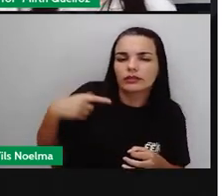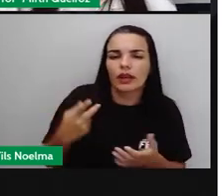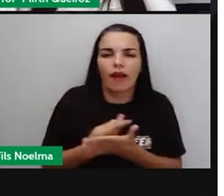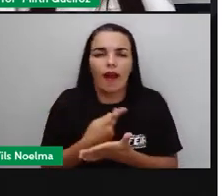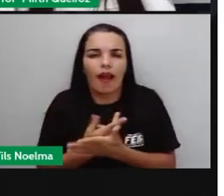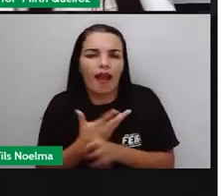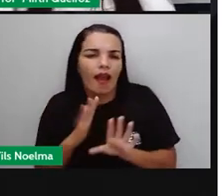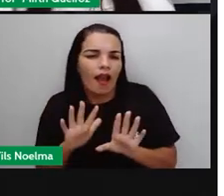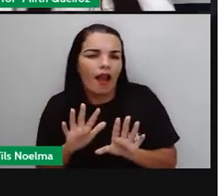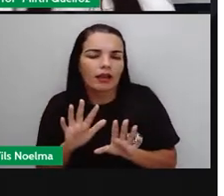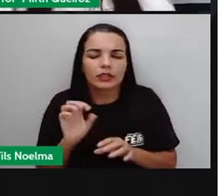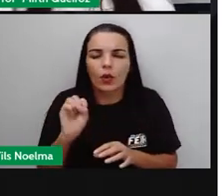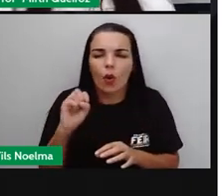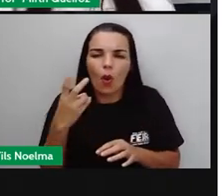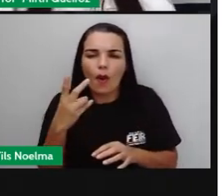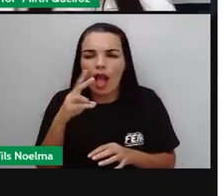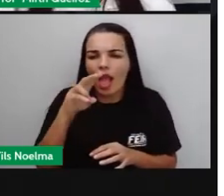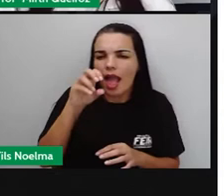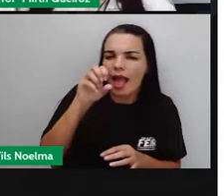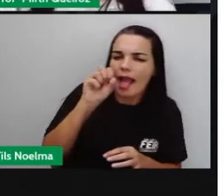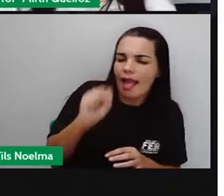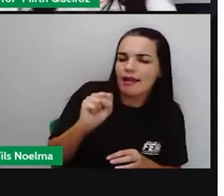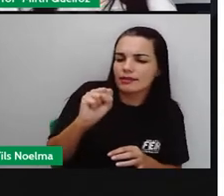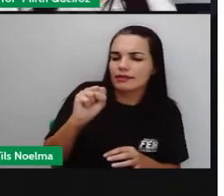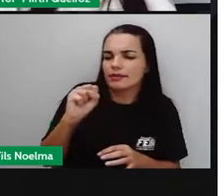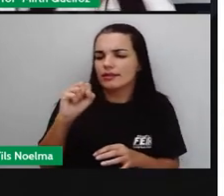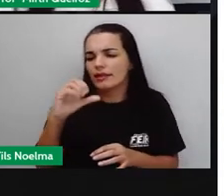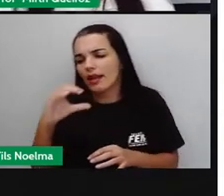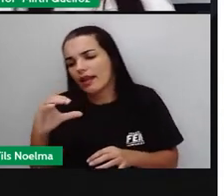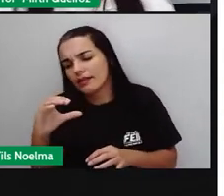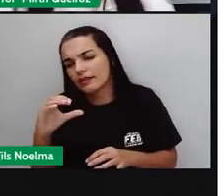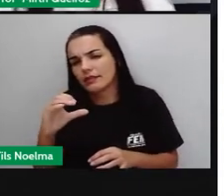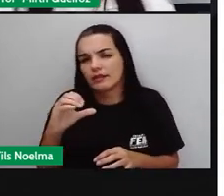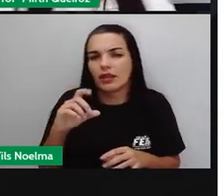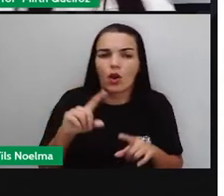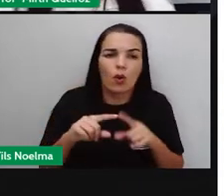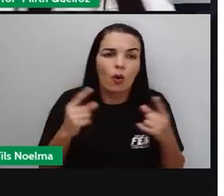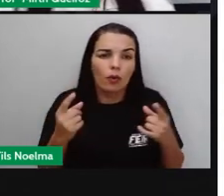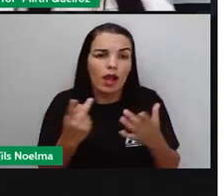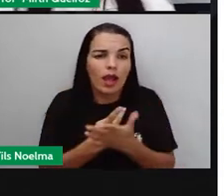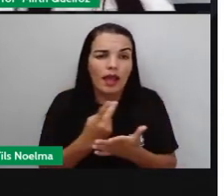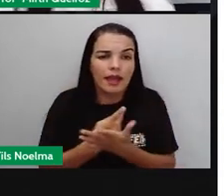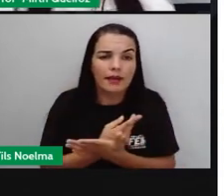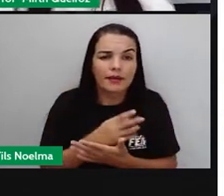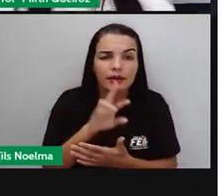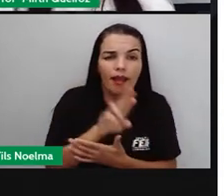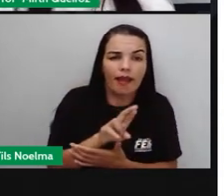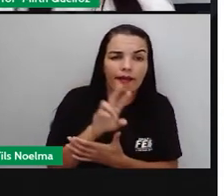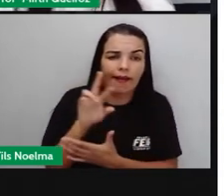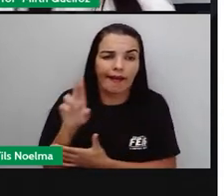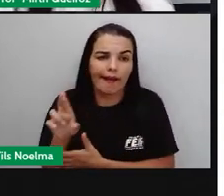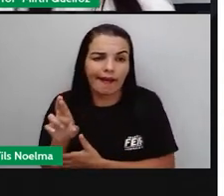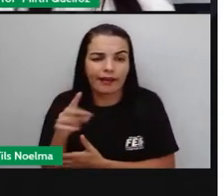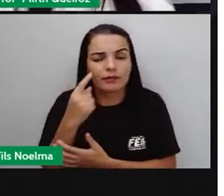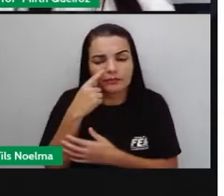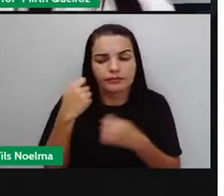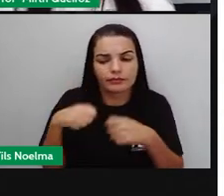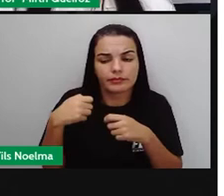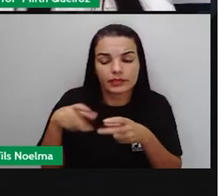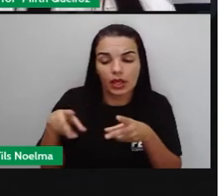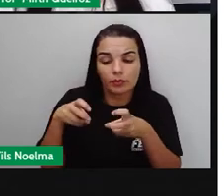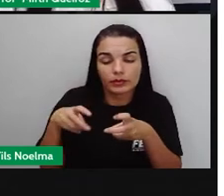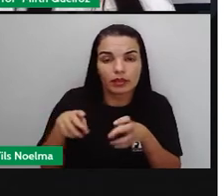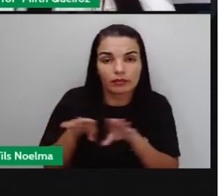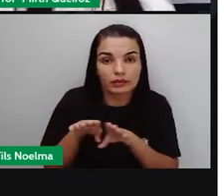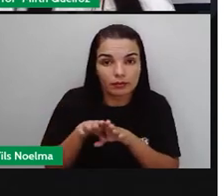S e C? Ou um erro de dígrafos? Observem aí se as palavras estão escritas de forma correta.